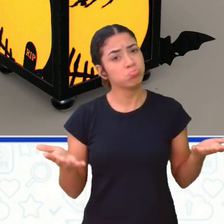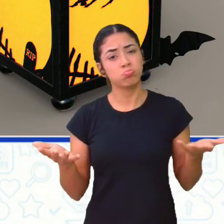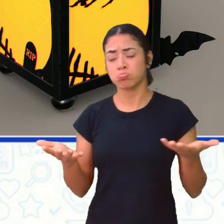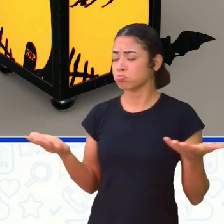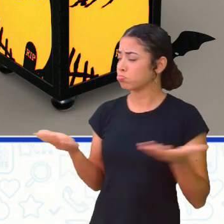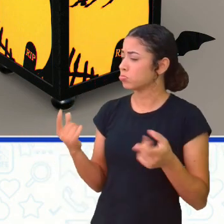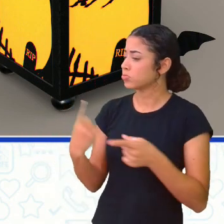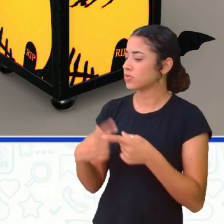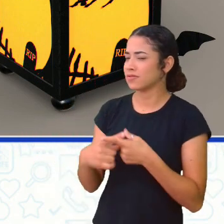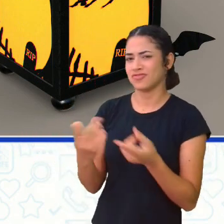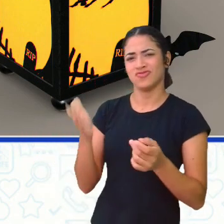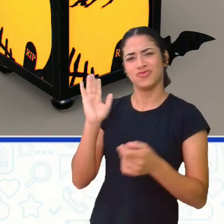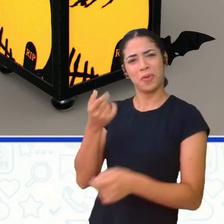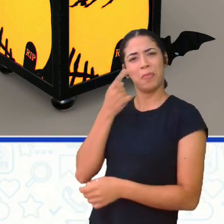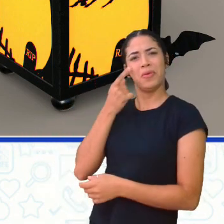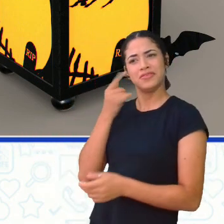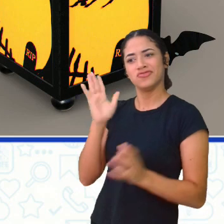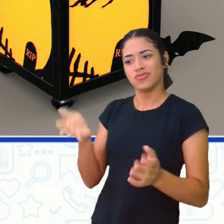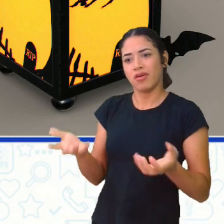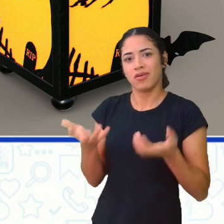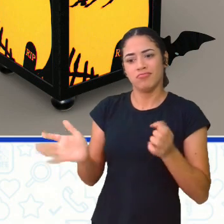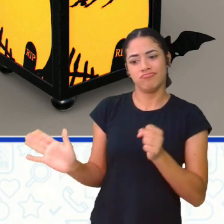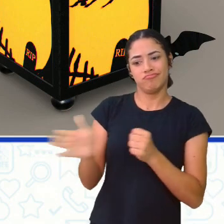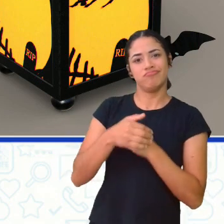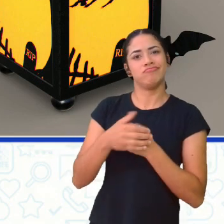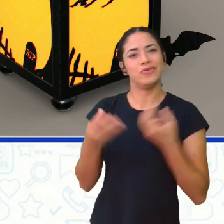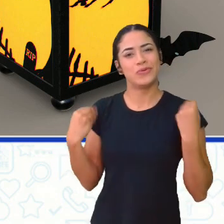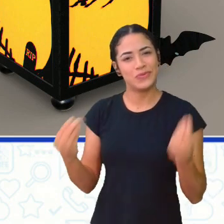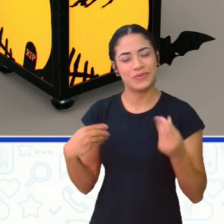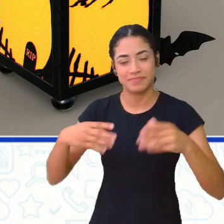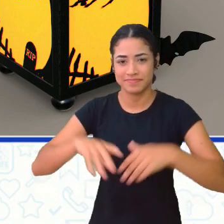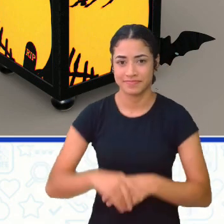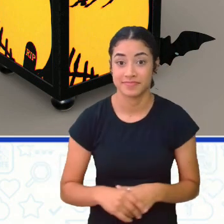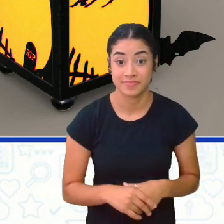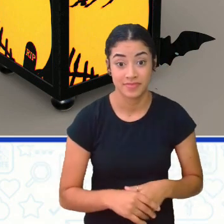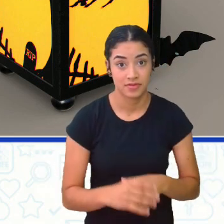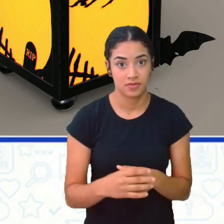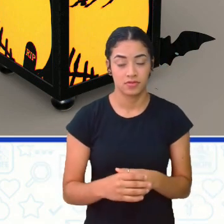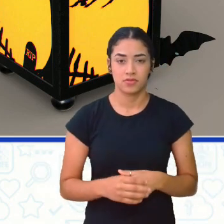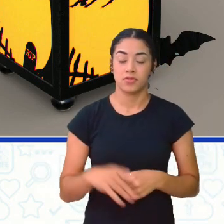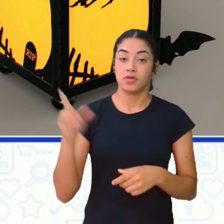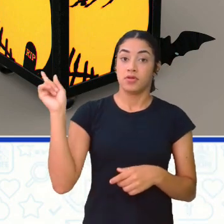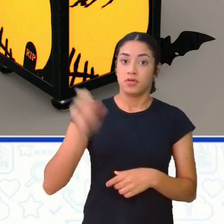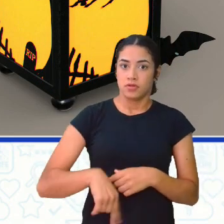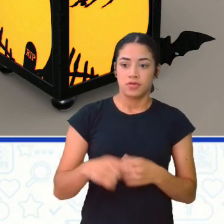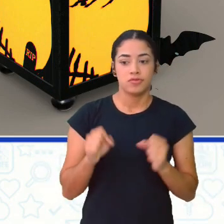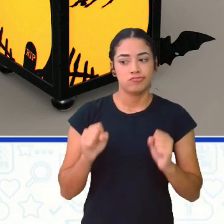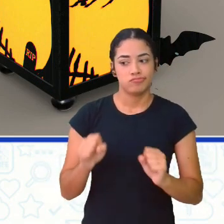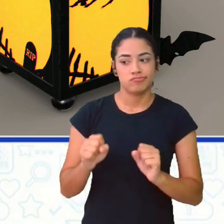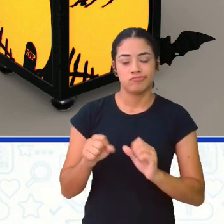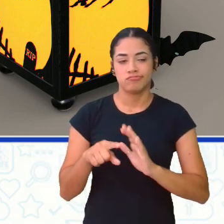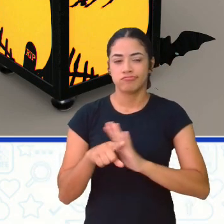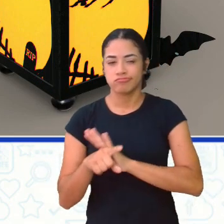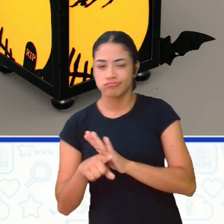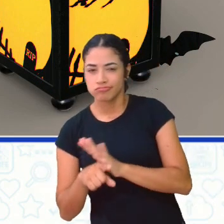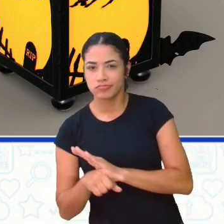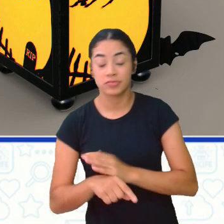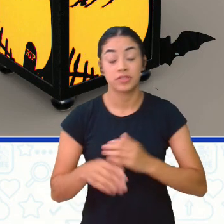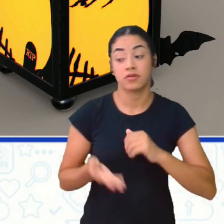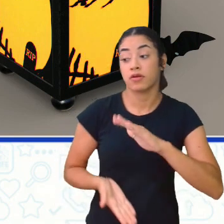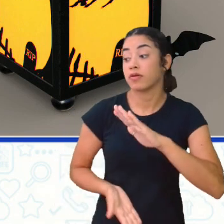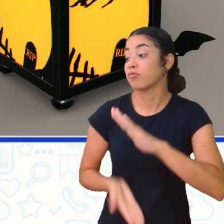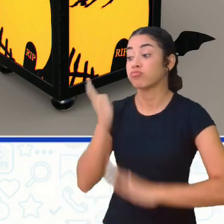Já pensava, essa pessoa cheia de asas querendo esconder as asas Deve ser um espião, pensou o leão Fora daqui,